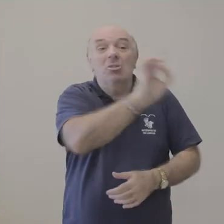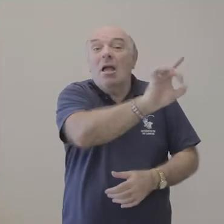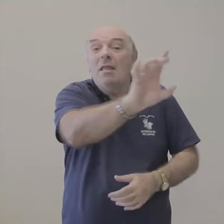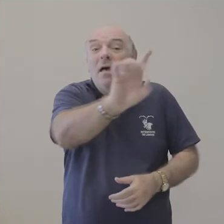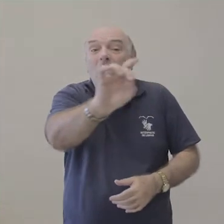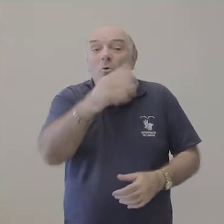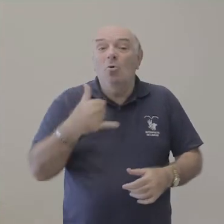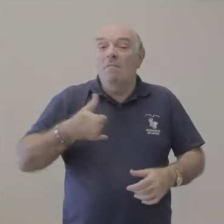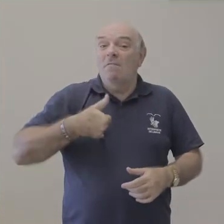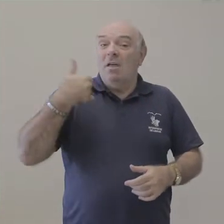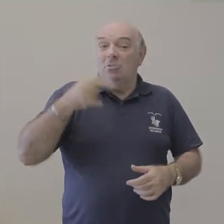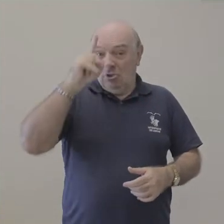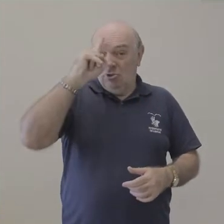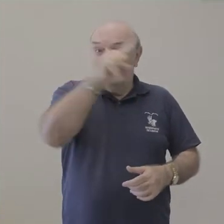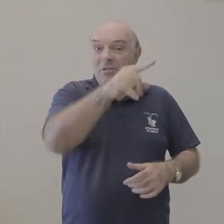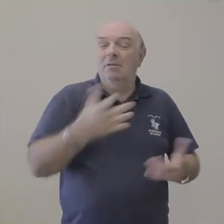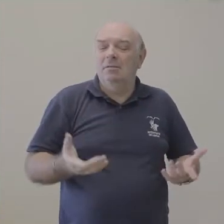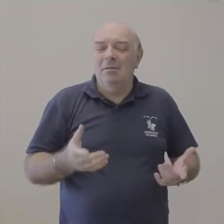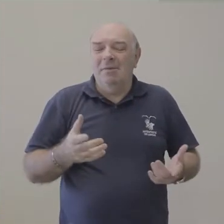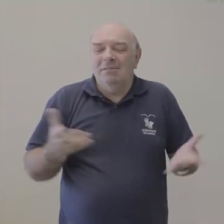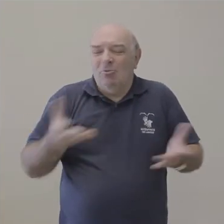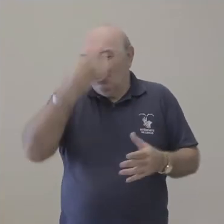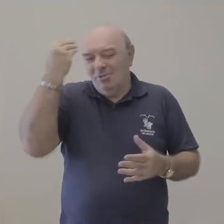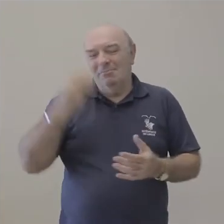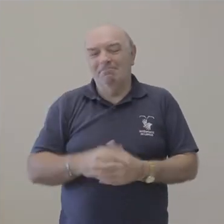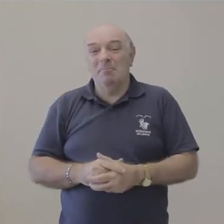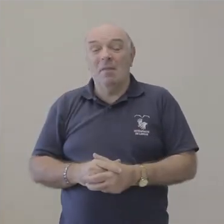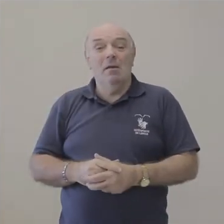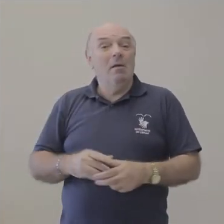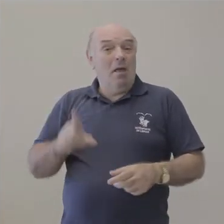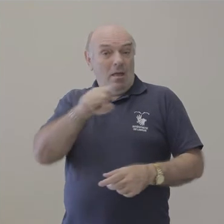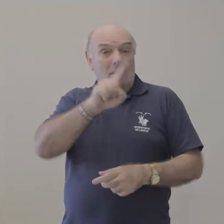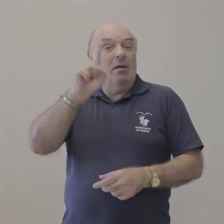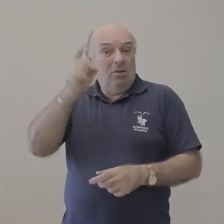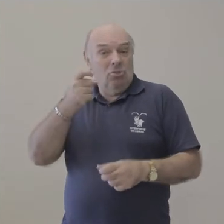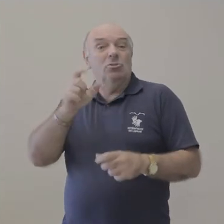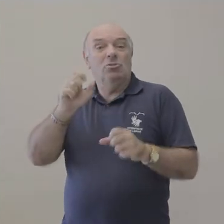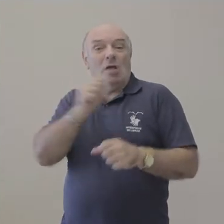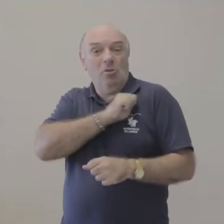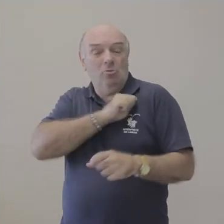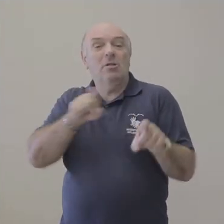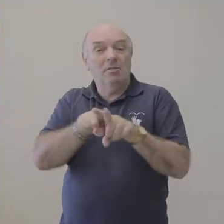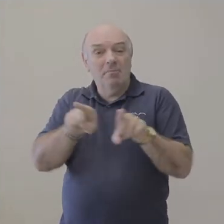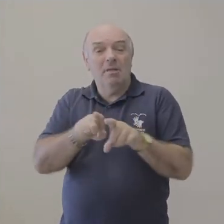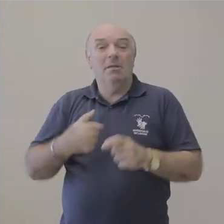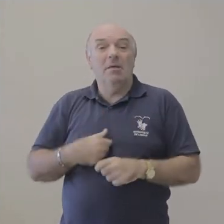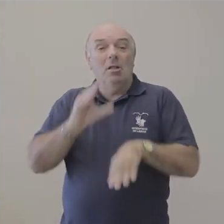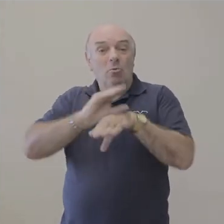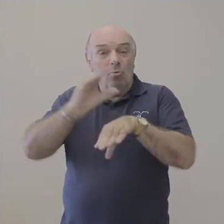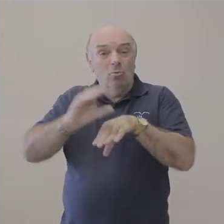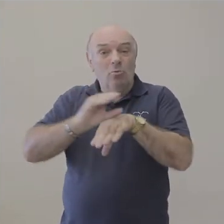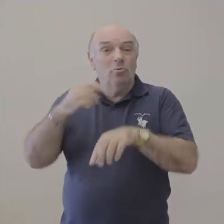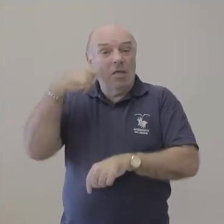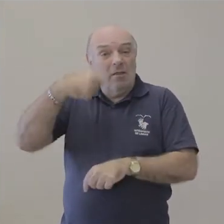pouco tempo eu sabia ter data de aniversário de aluno. Antes de ser servidora, Hélia também foi estudante da UFIS.